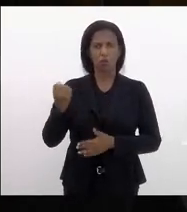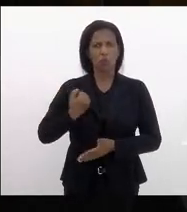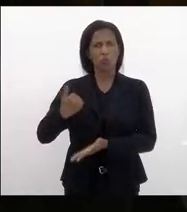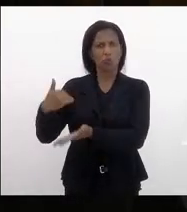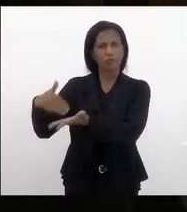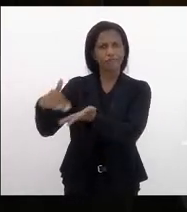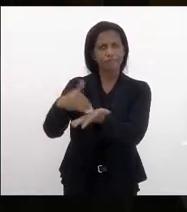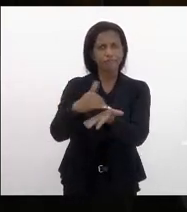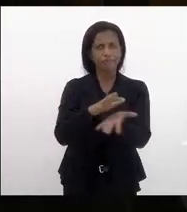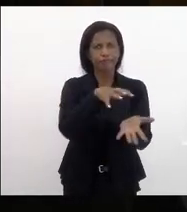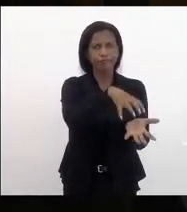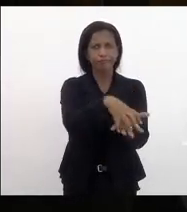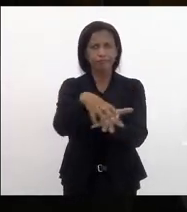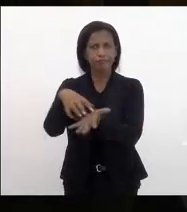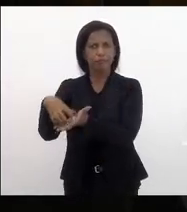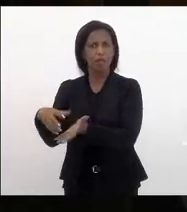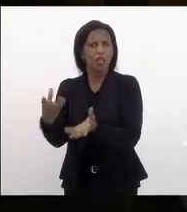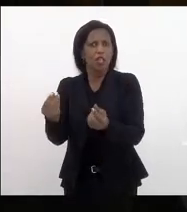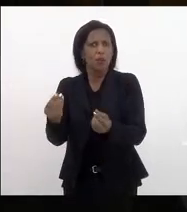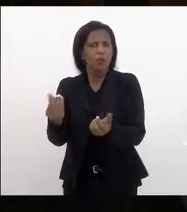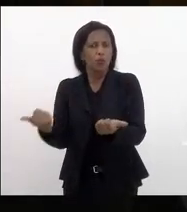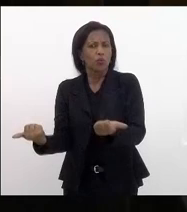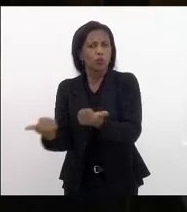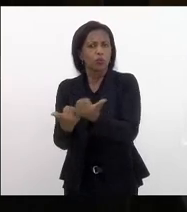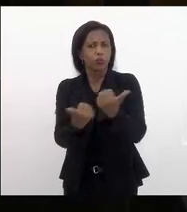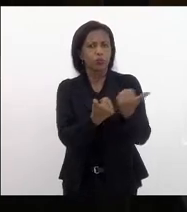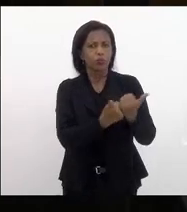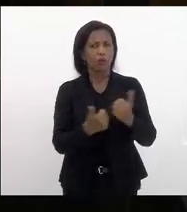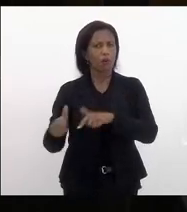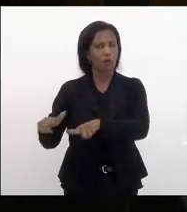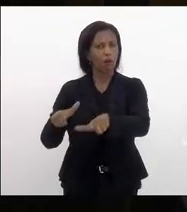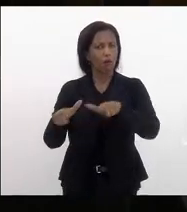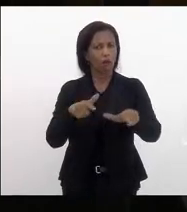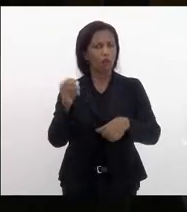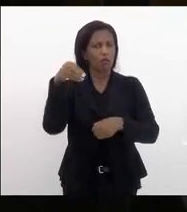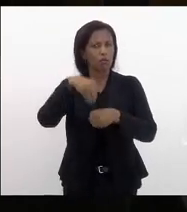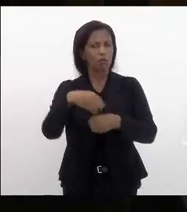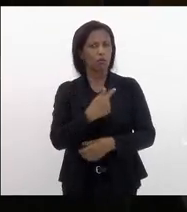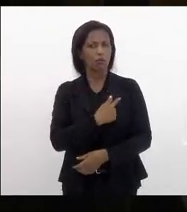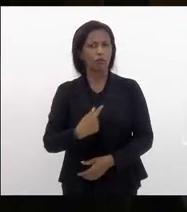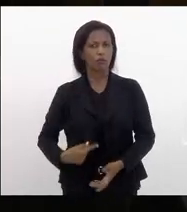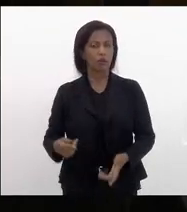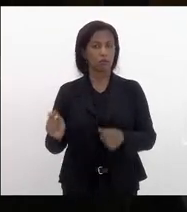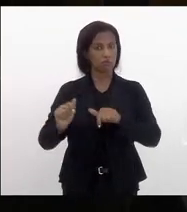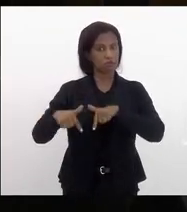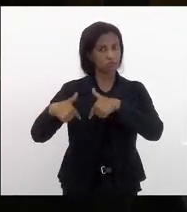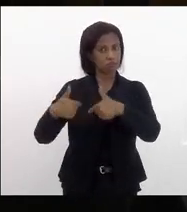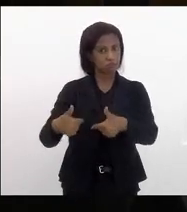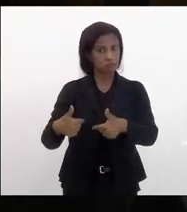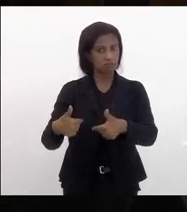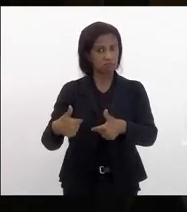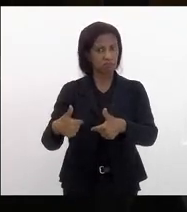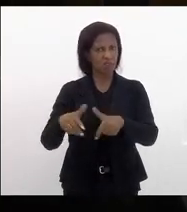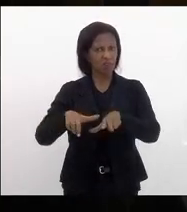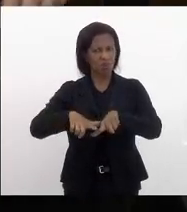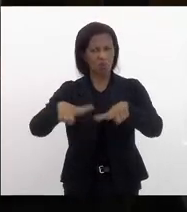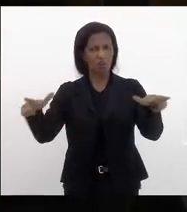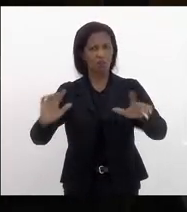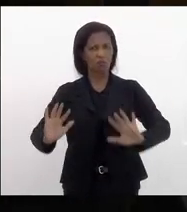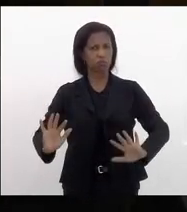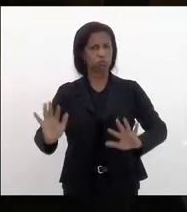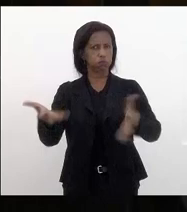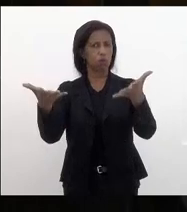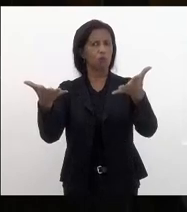secretarias e um monte de cargos em comissão nesse governo fazendo realmente uma grande farra